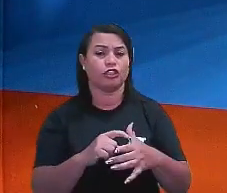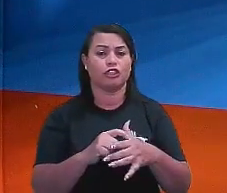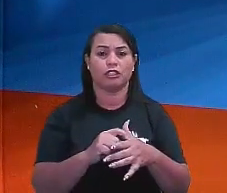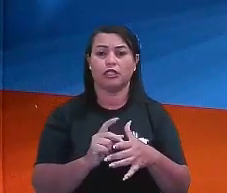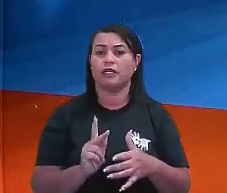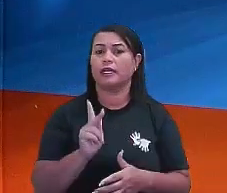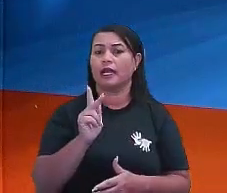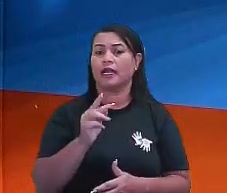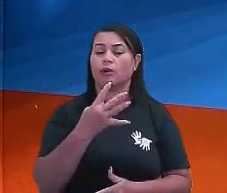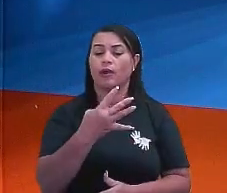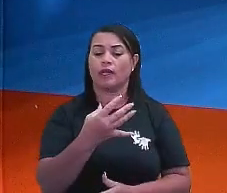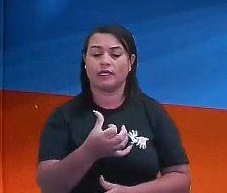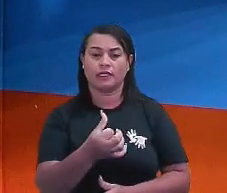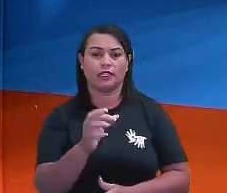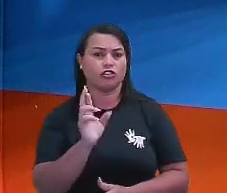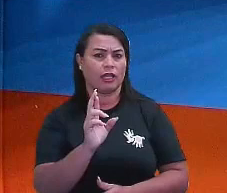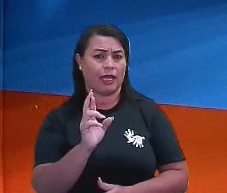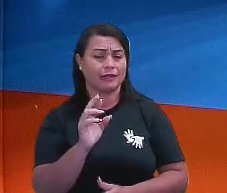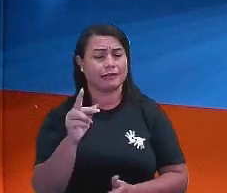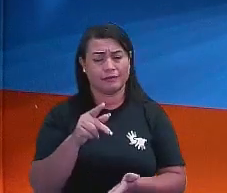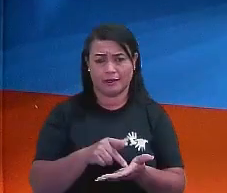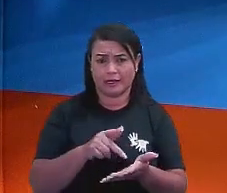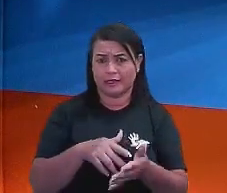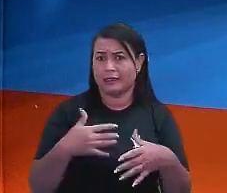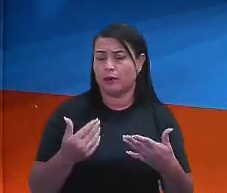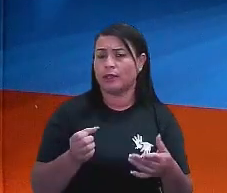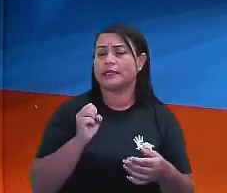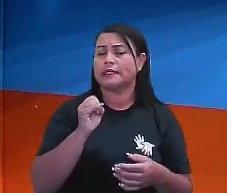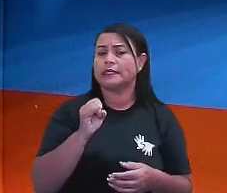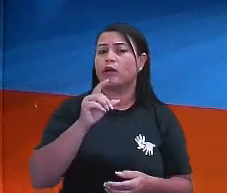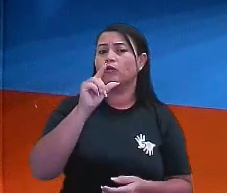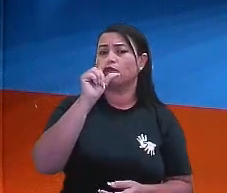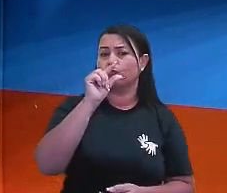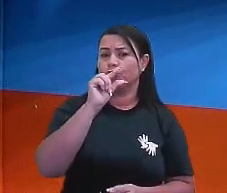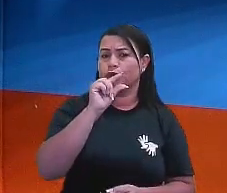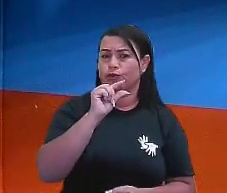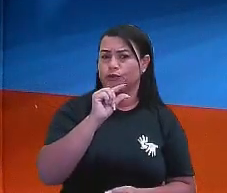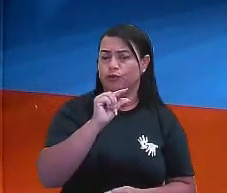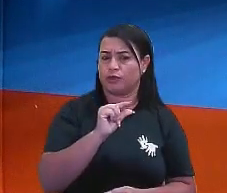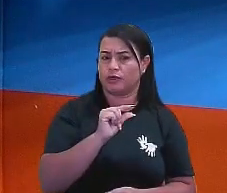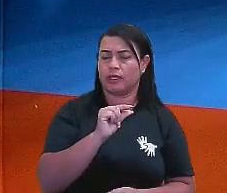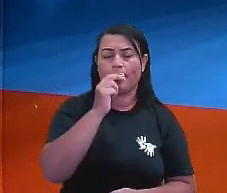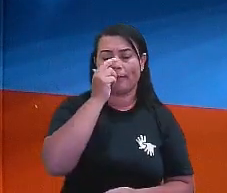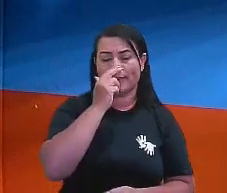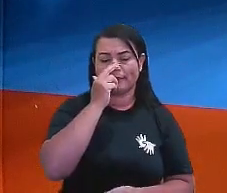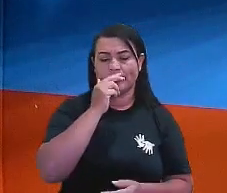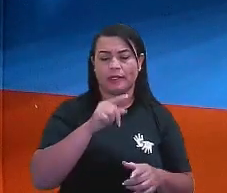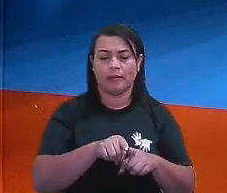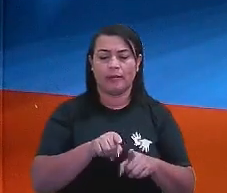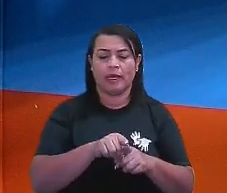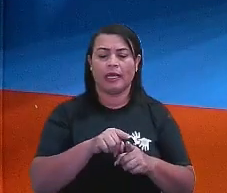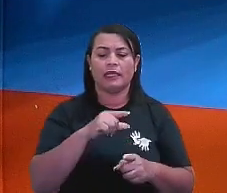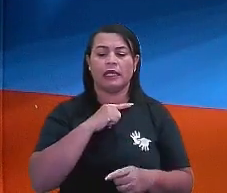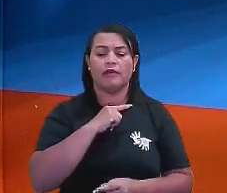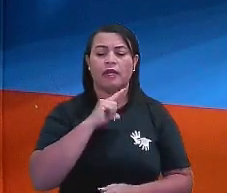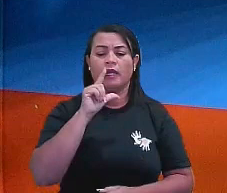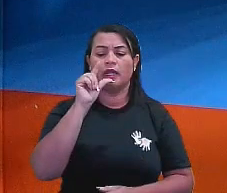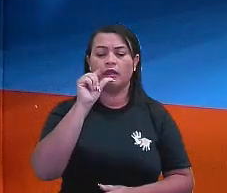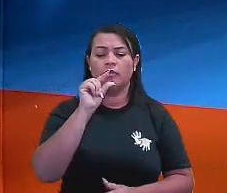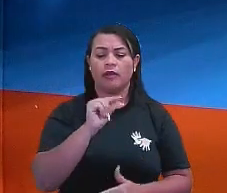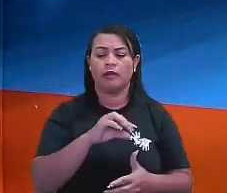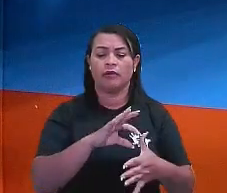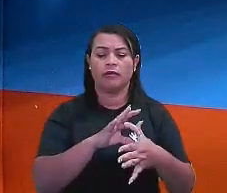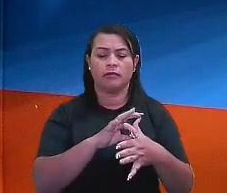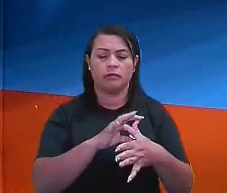verdade? Então, se liga aí, porque se eu for diminuir, vai ocorrer a mesma coisa. Se diminuímos a quantidade de